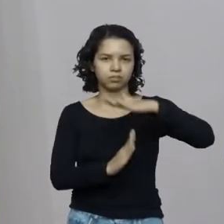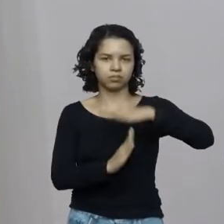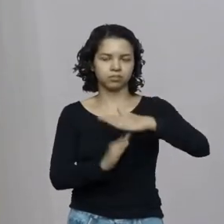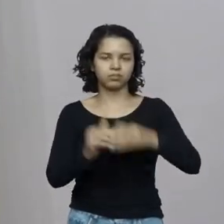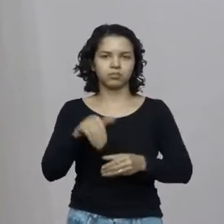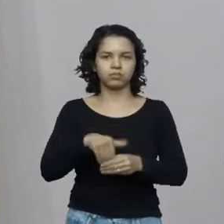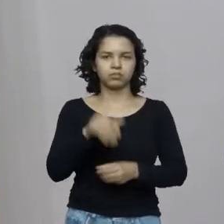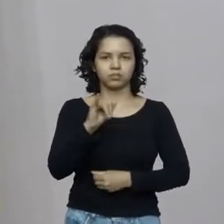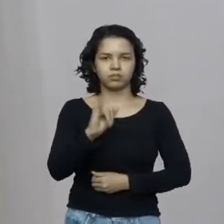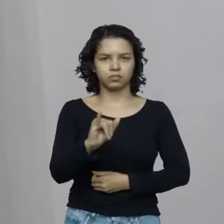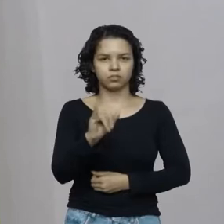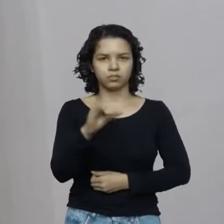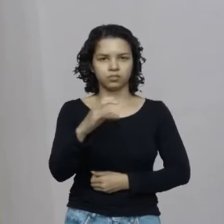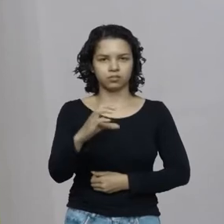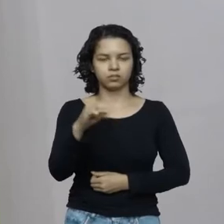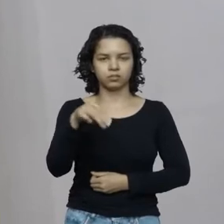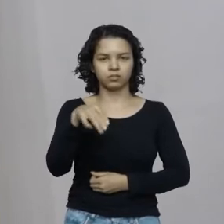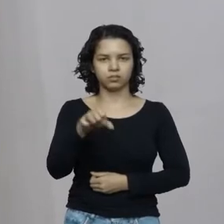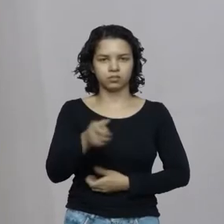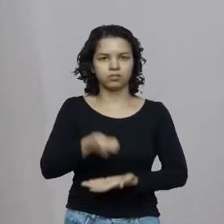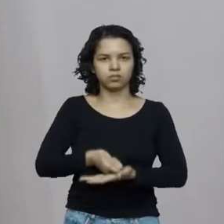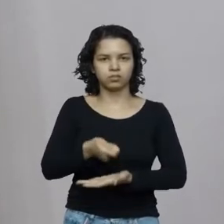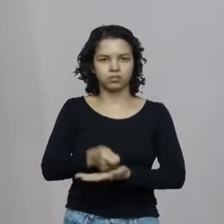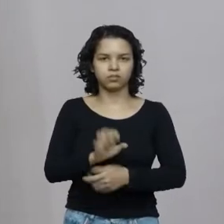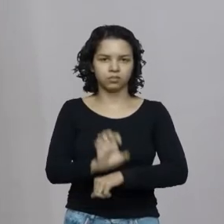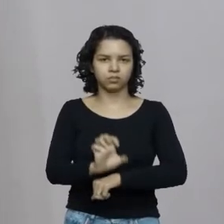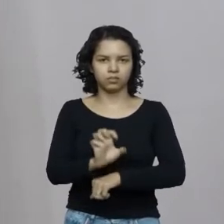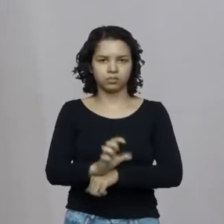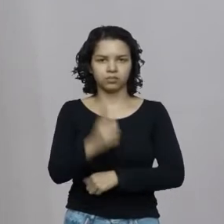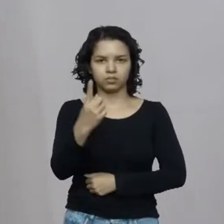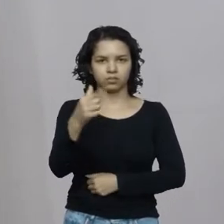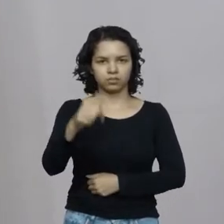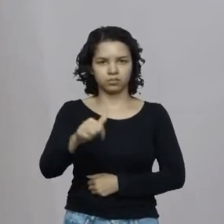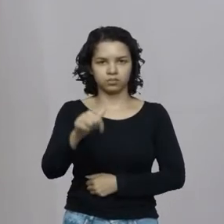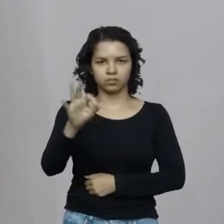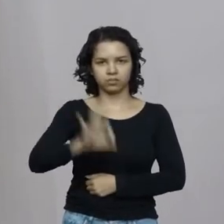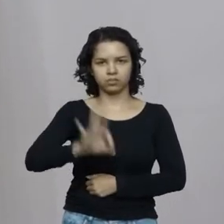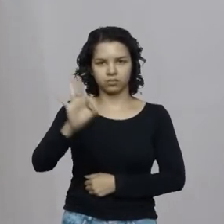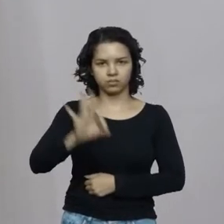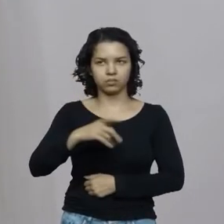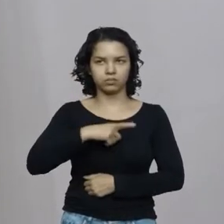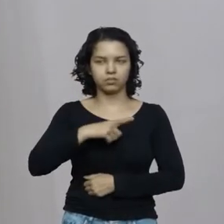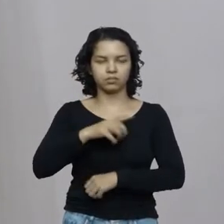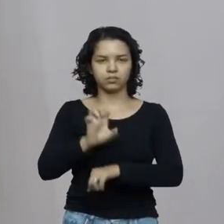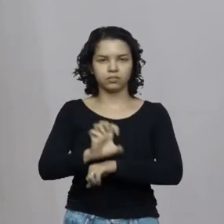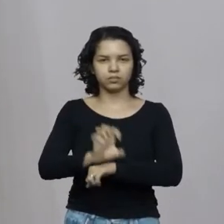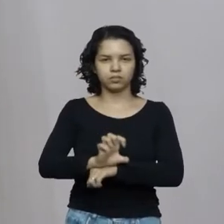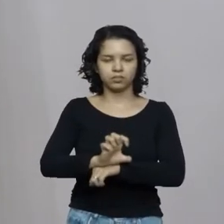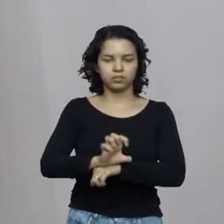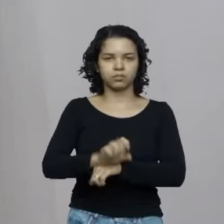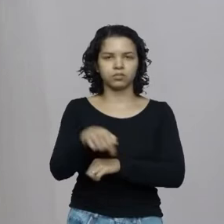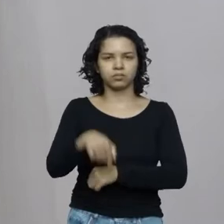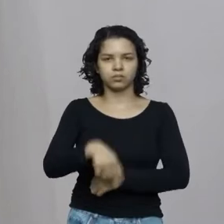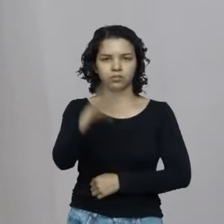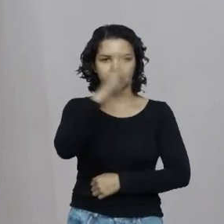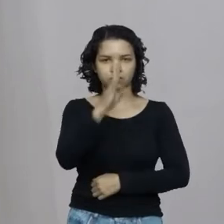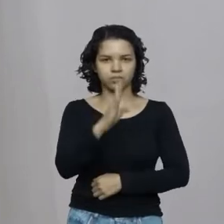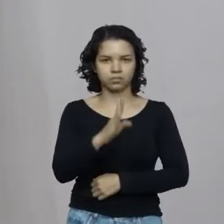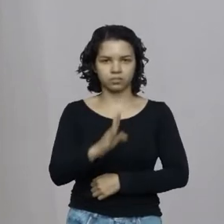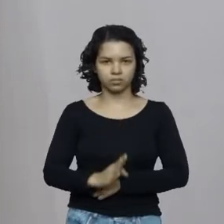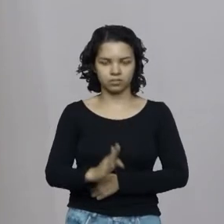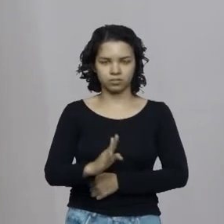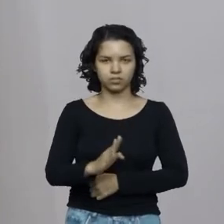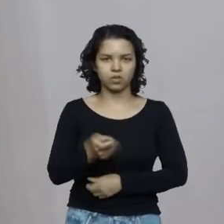pelos estados a 17%. Temos estados na federação que chegam ao ponto de cobrar